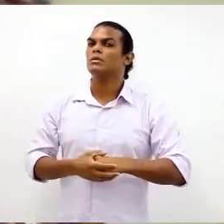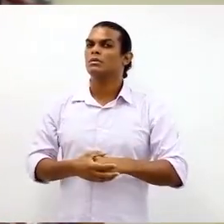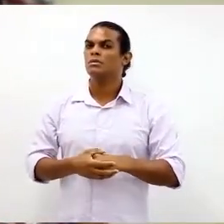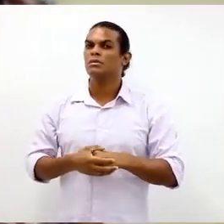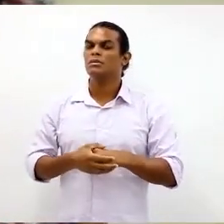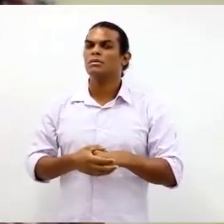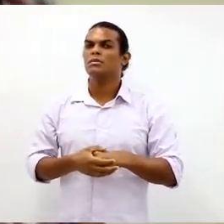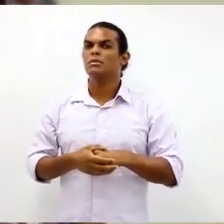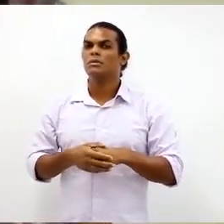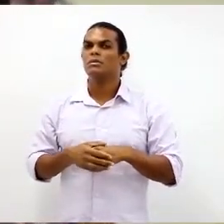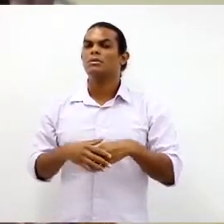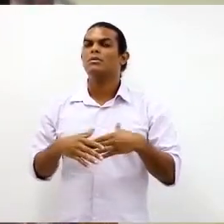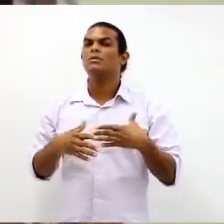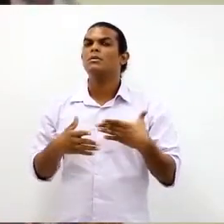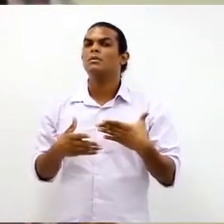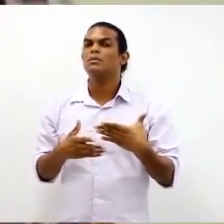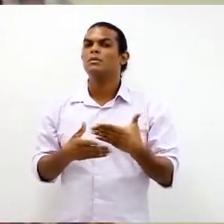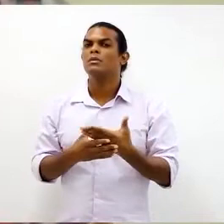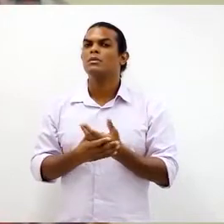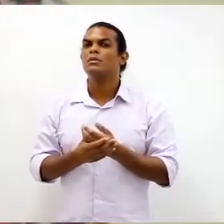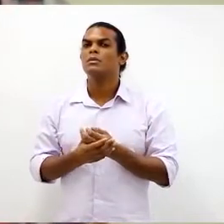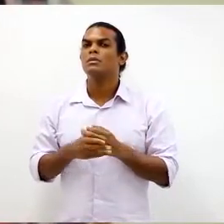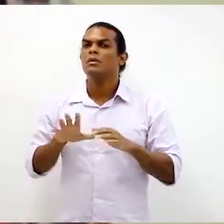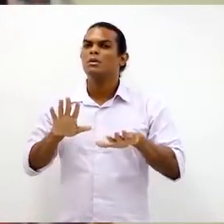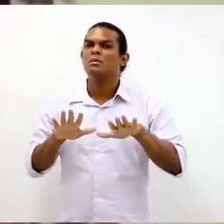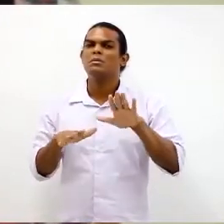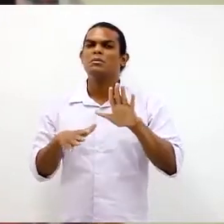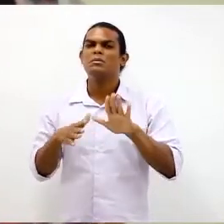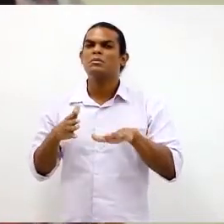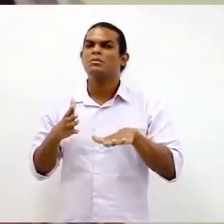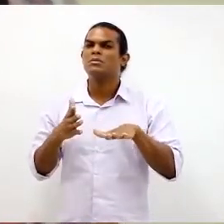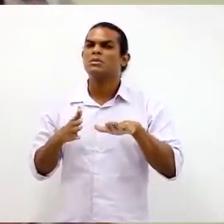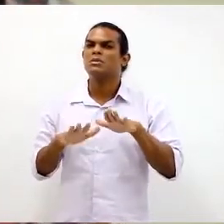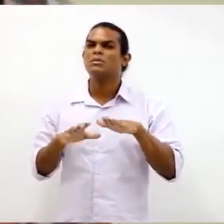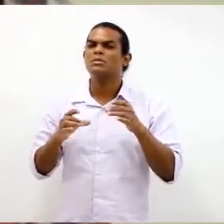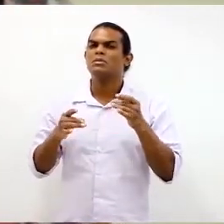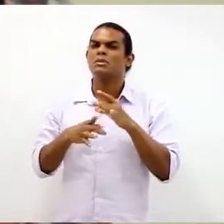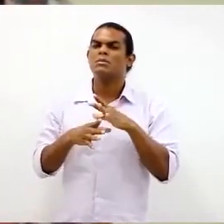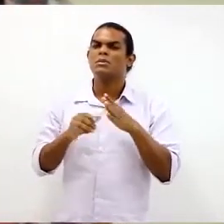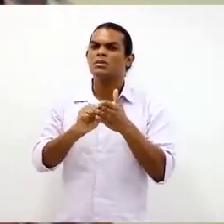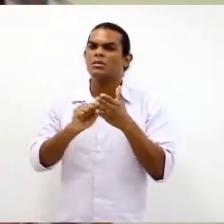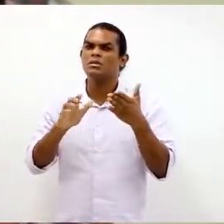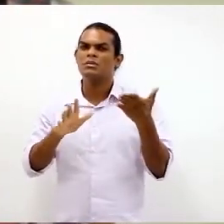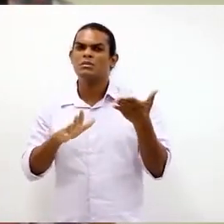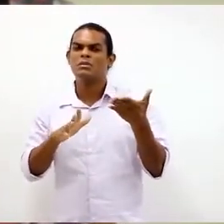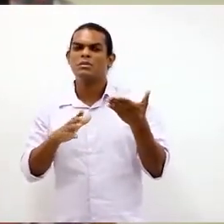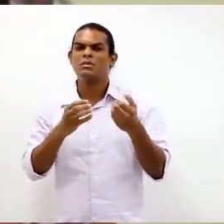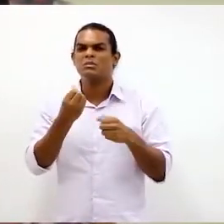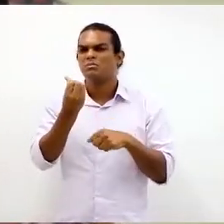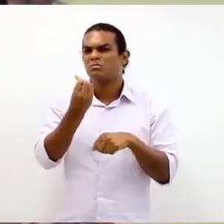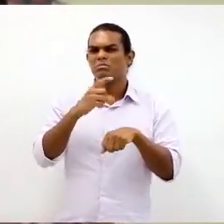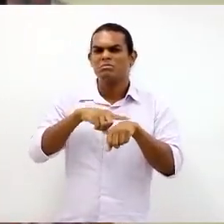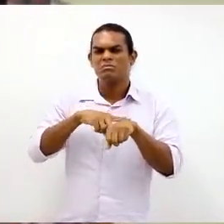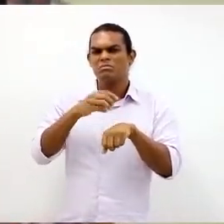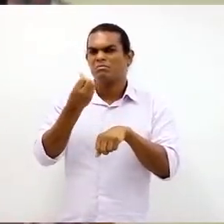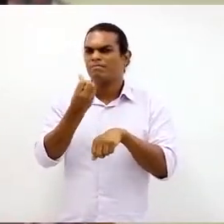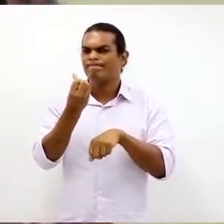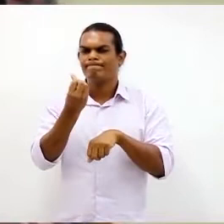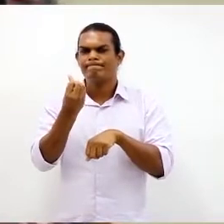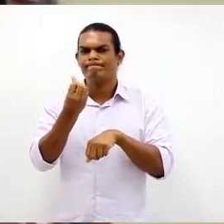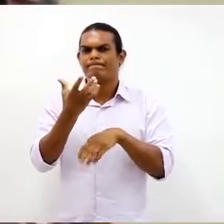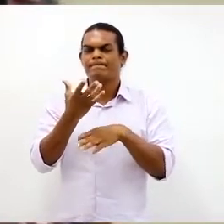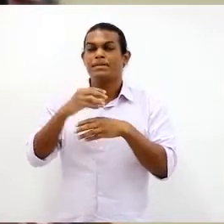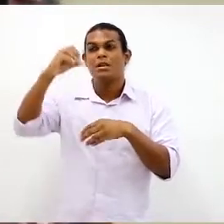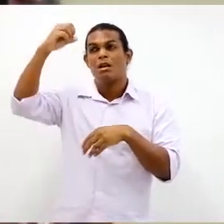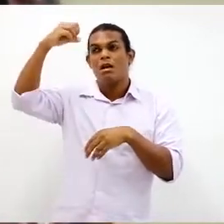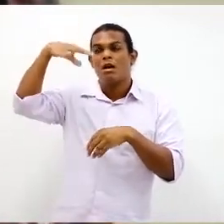chegar aqui, é isso mesmo. E ele vai sair do ambiente, lá por volta das seis, sete horas da noite, por aí. Ou seja, no final da tarde. A luminosidade natural